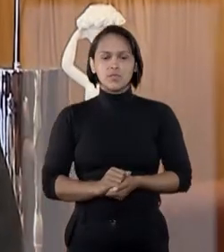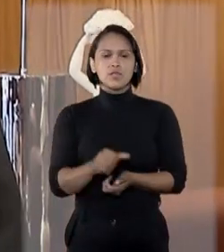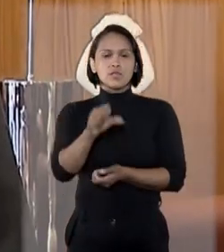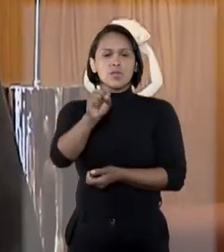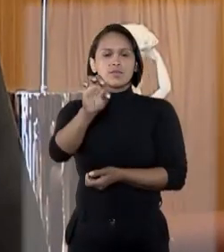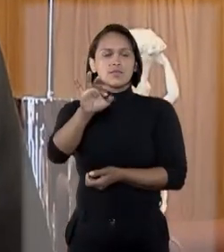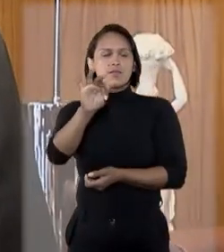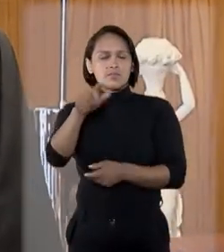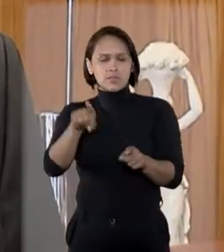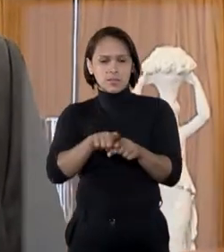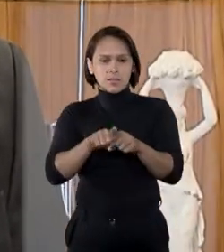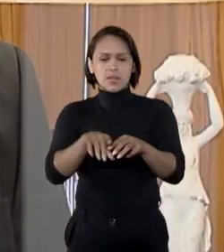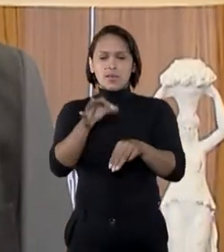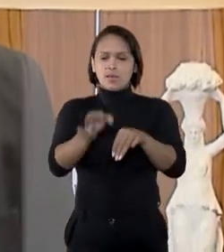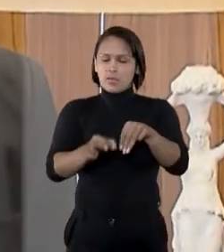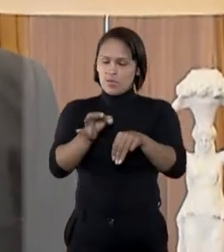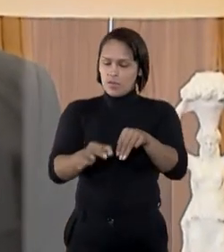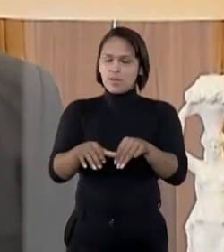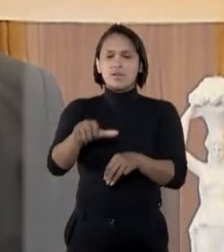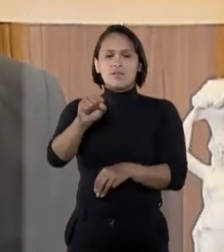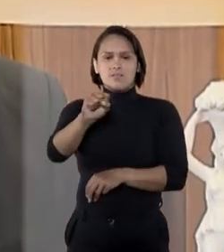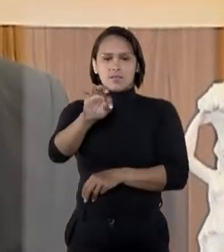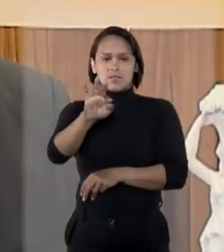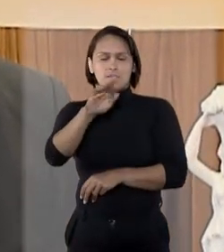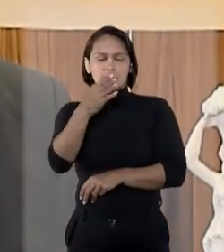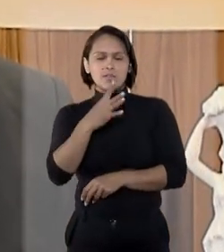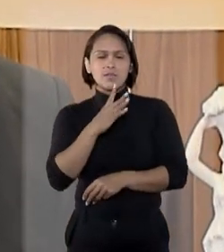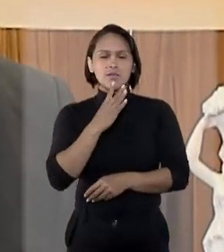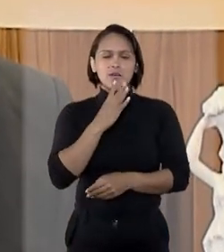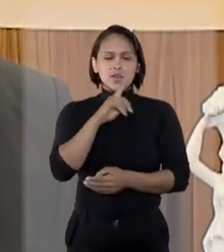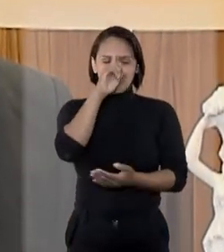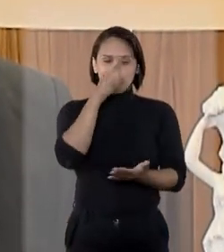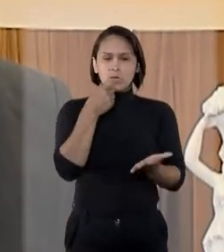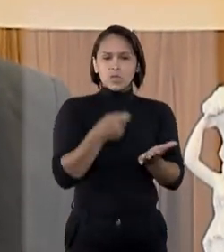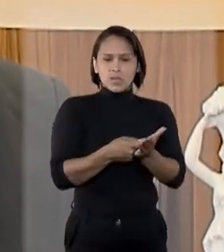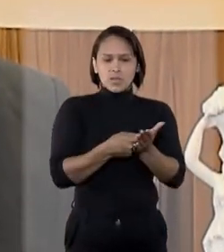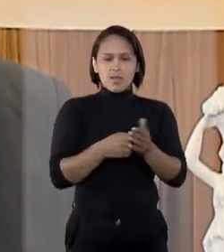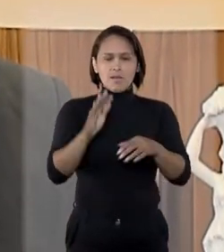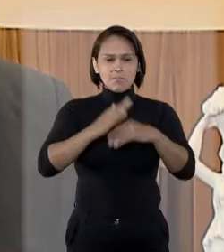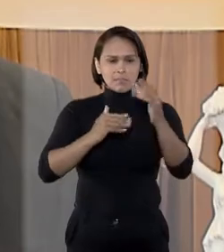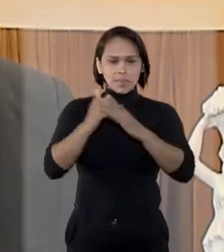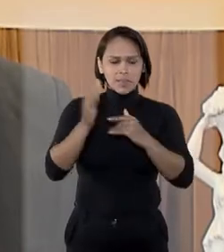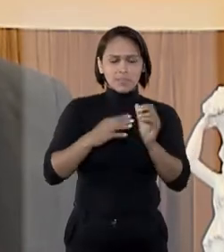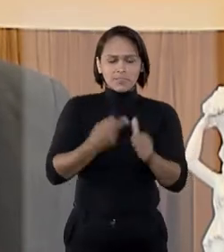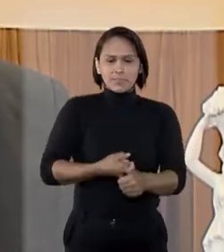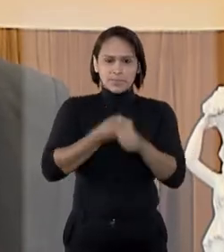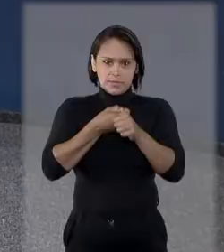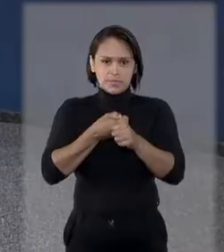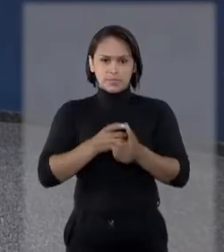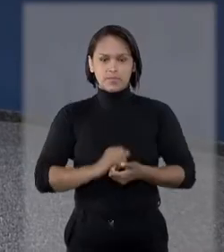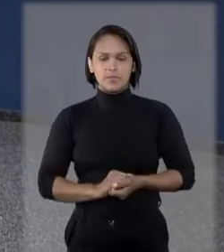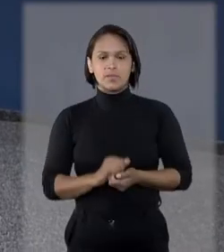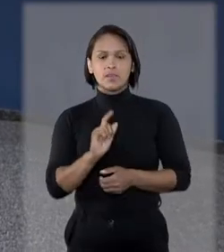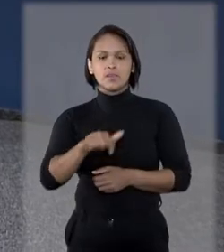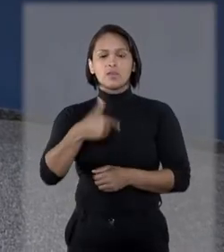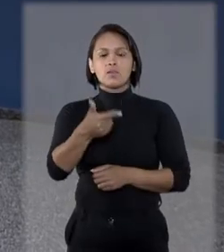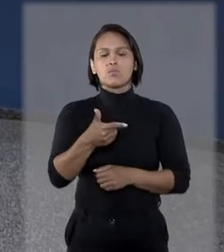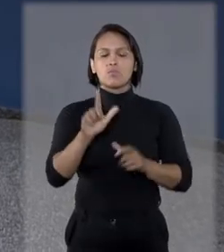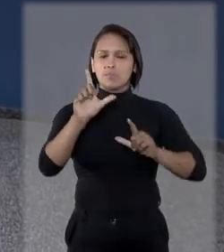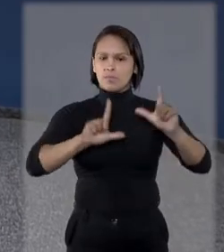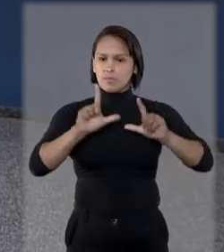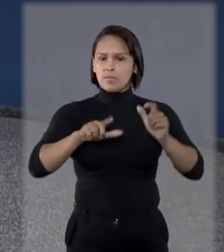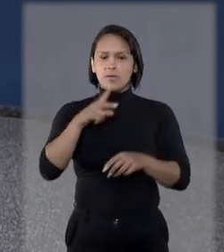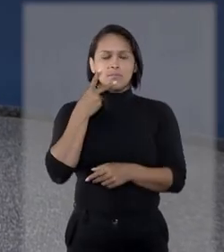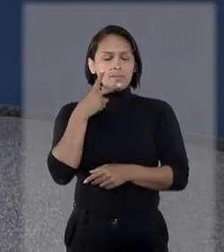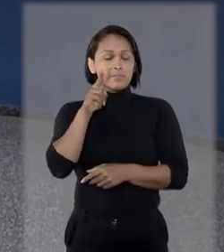O ministro destacou ainda que o STF vem reconhecendo a sua competência para análise da suspensão. E no próximo